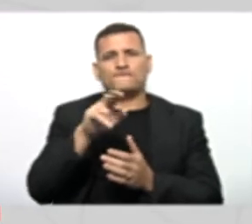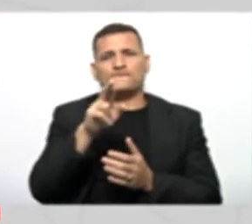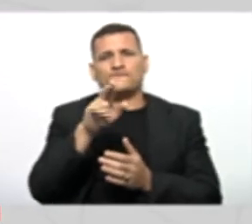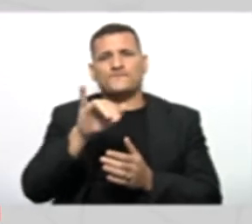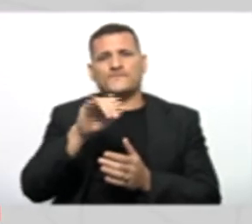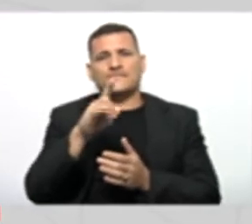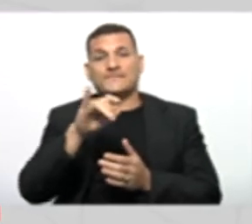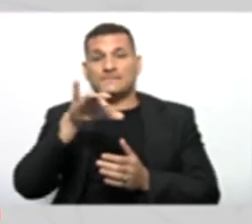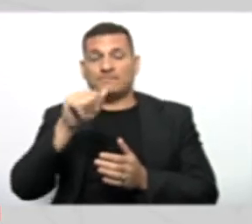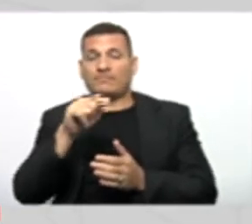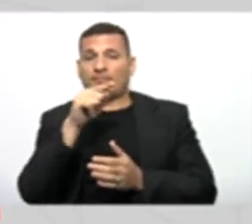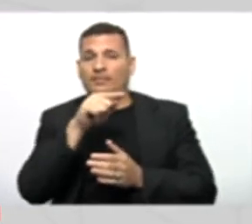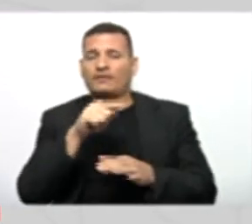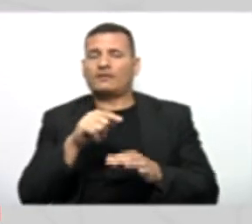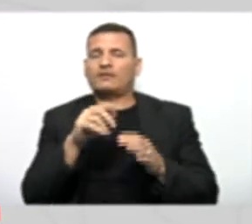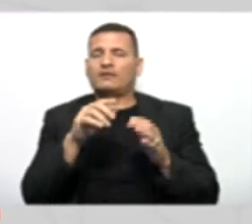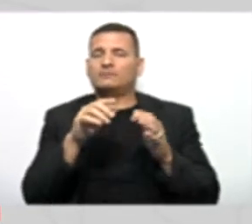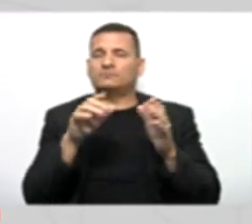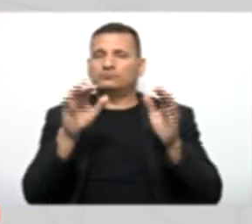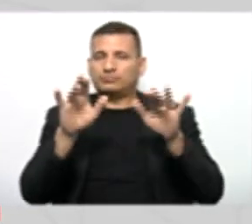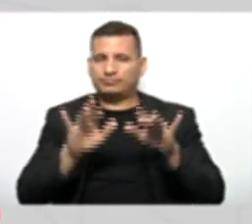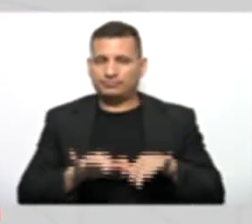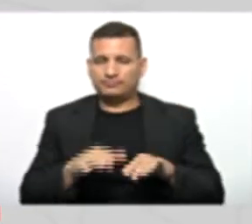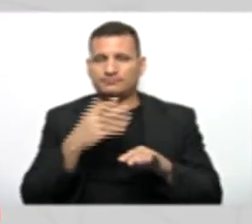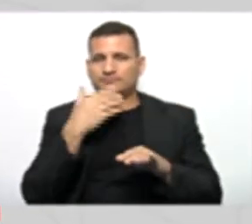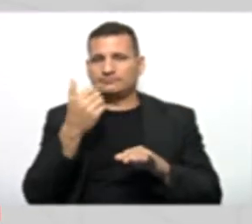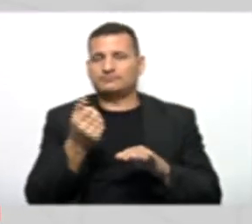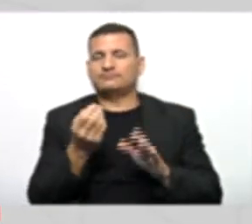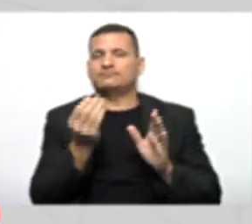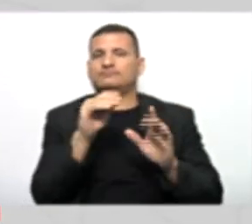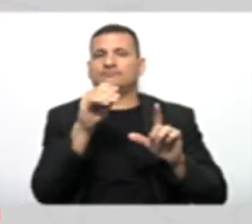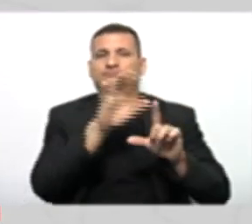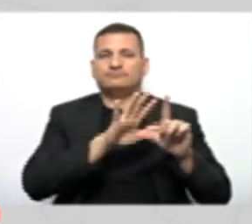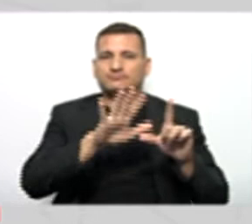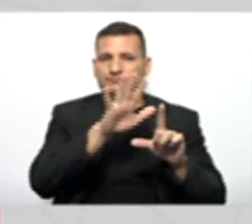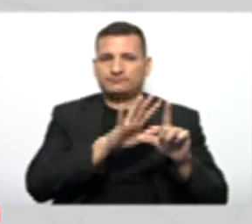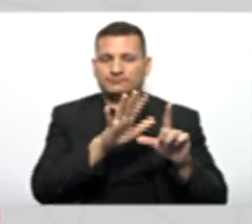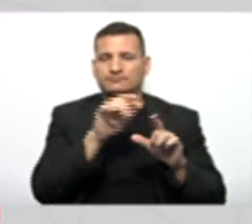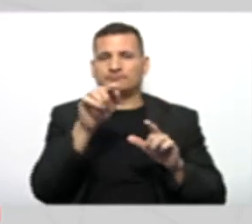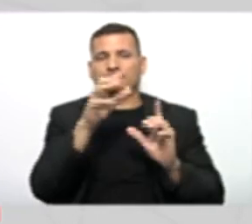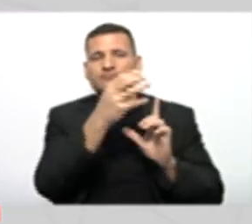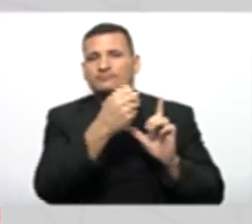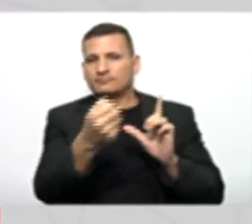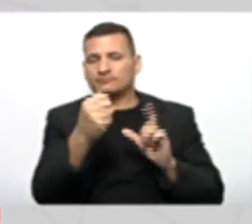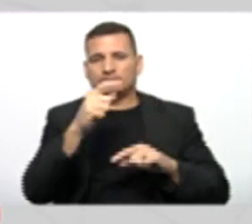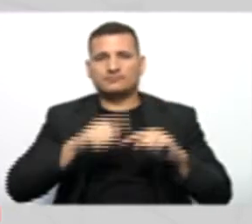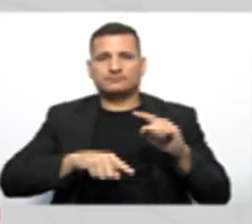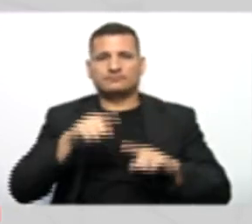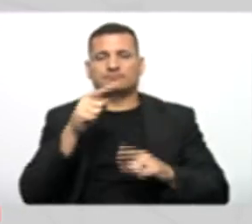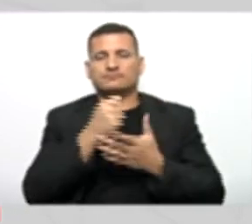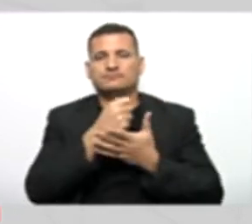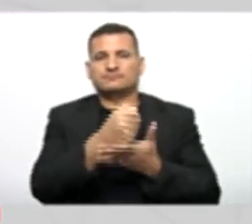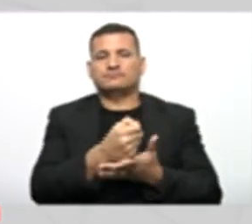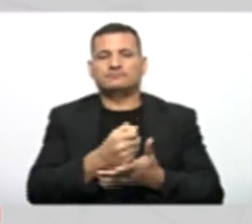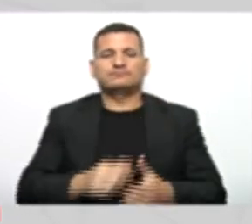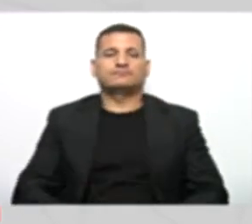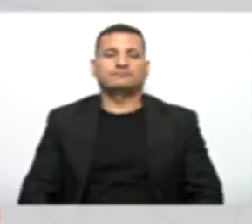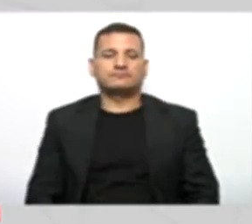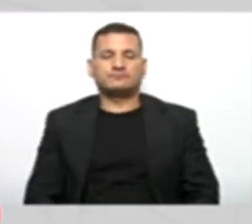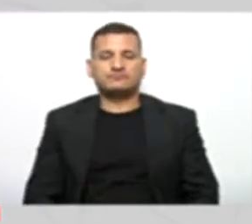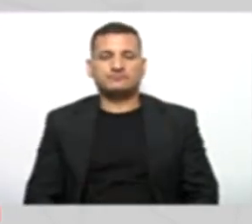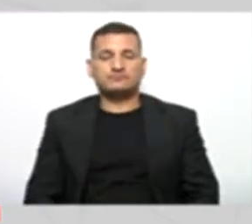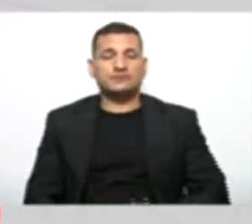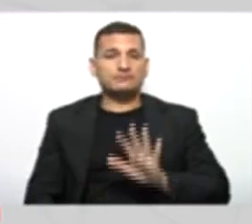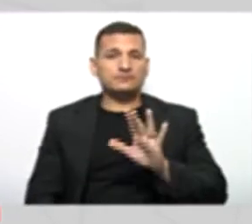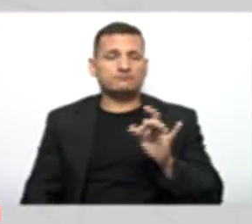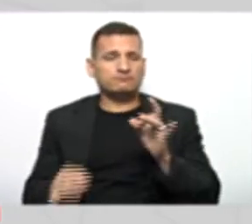falar Esse código Vai estar melhor Detalhado pra vocês Lá no AVA Como material Auxiliar Como material de apoio Só que ainda